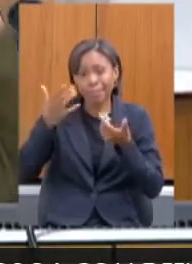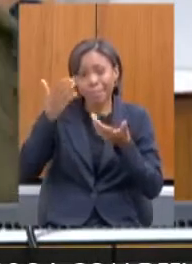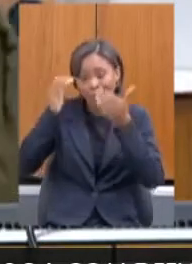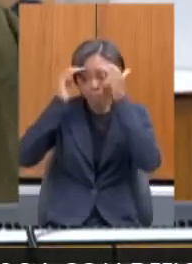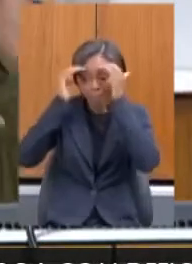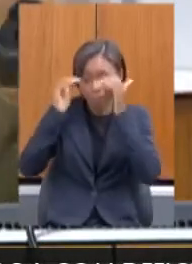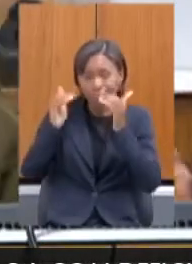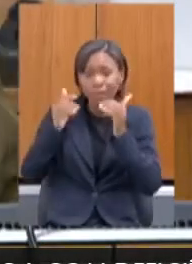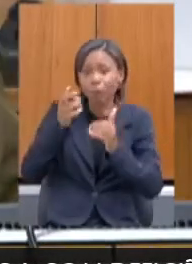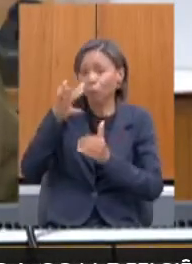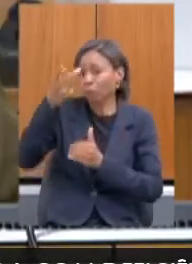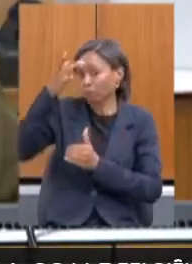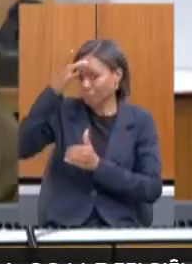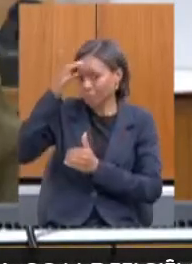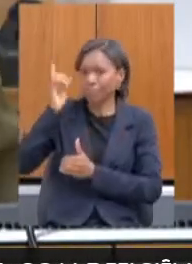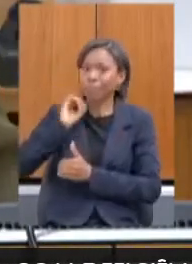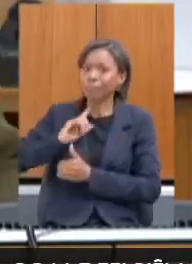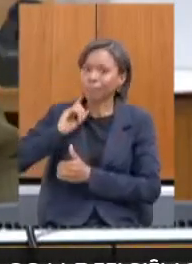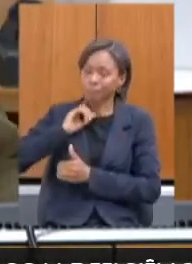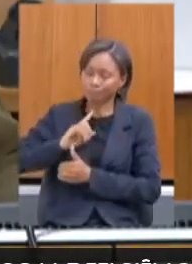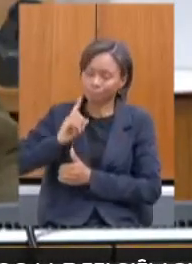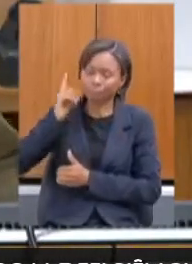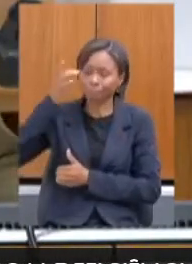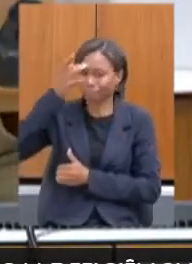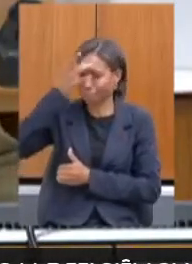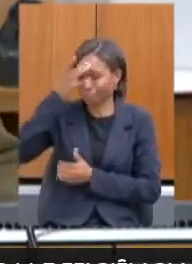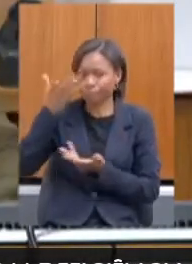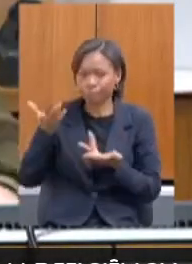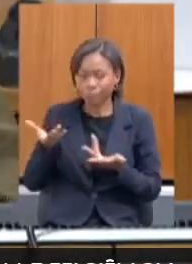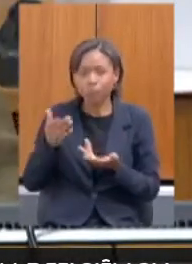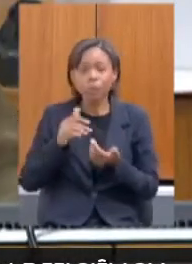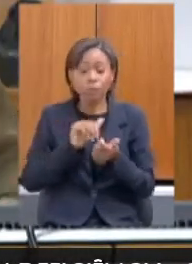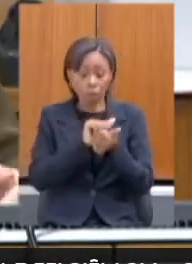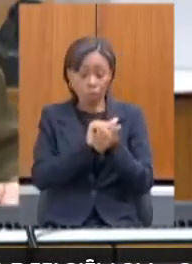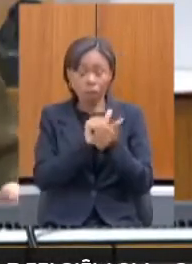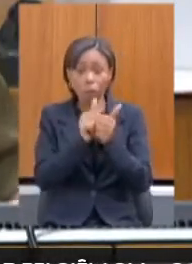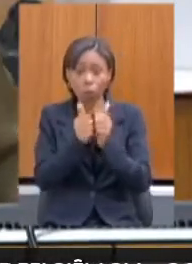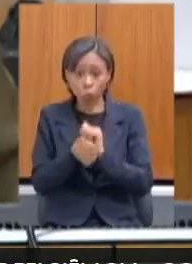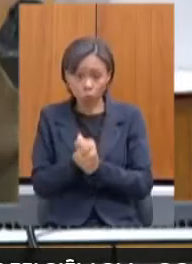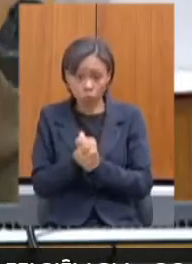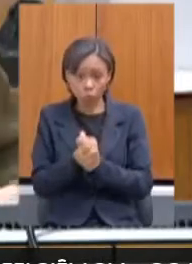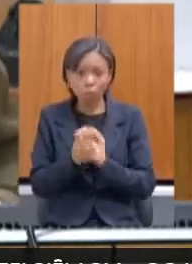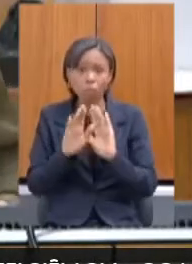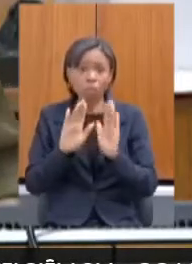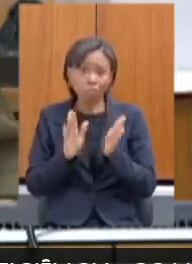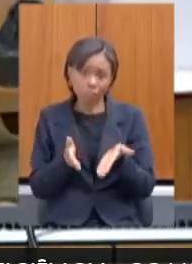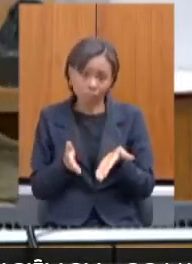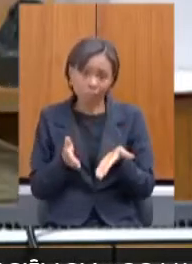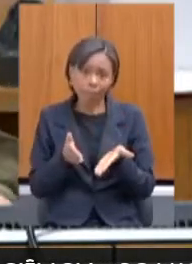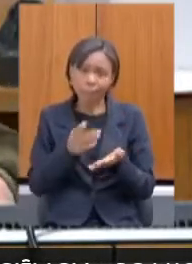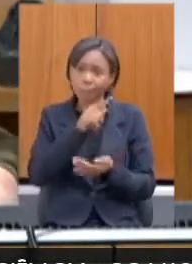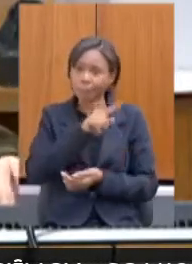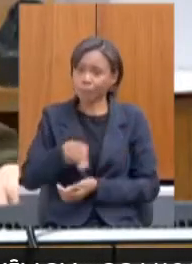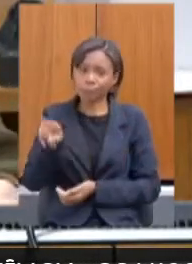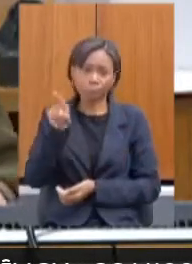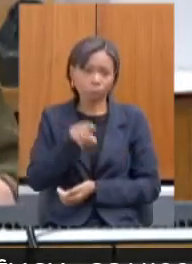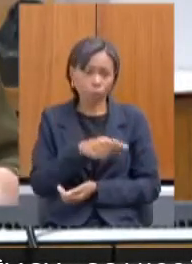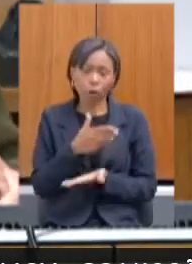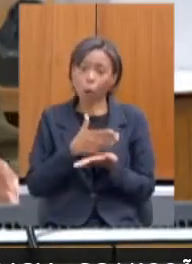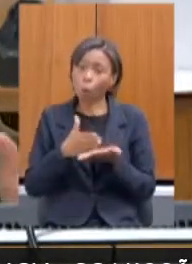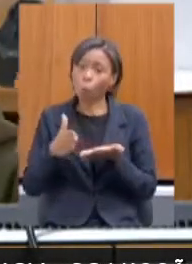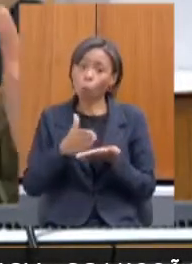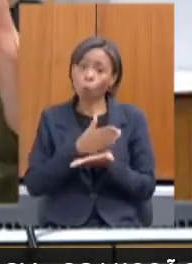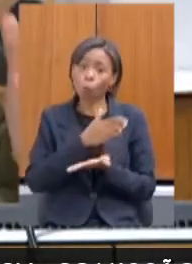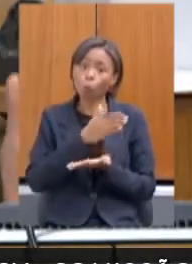esporte, nós também suspendemos, inclusive, alguns convênios já com os executores da geração